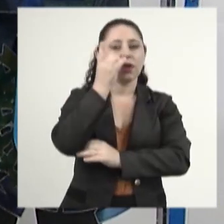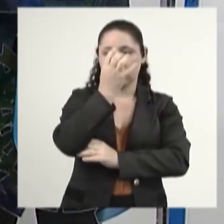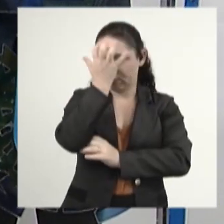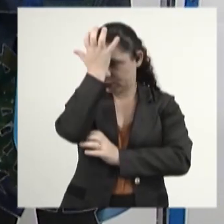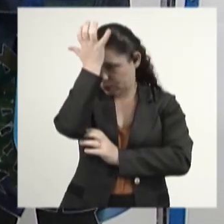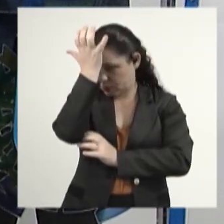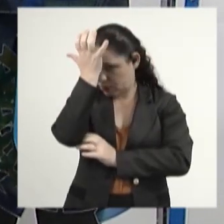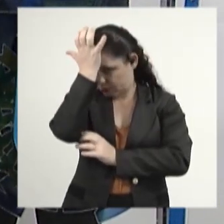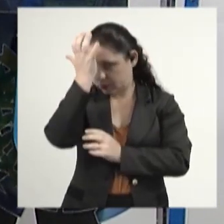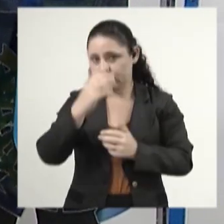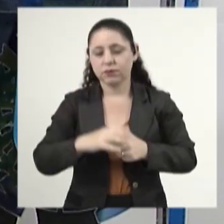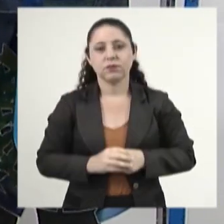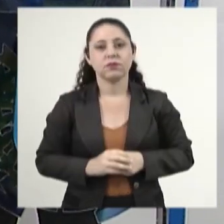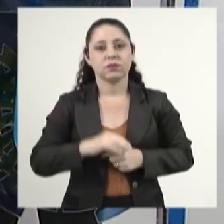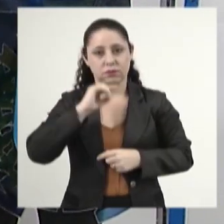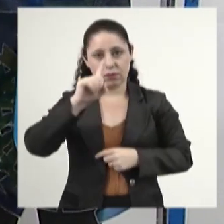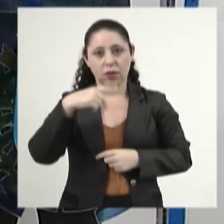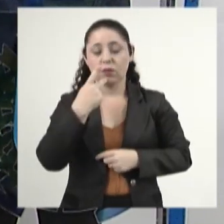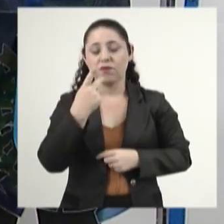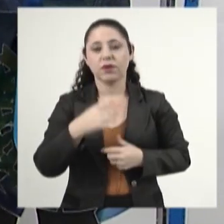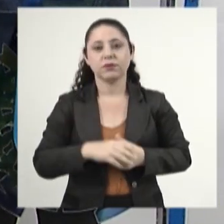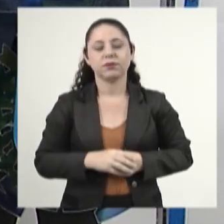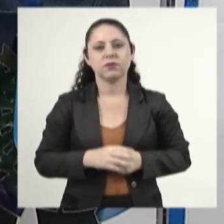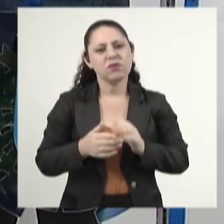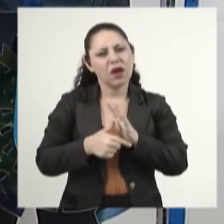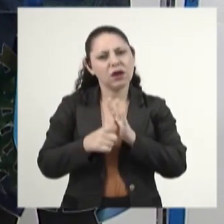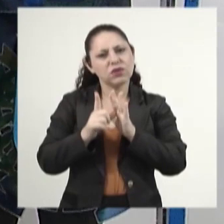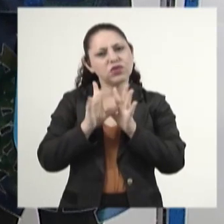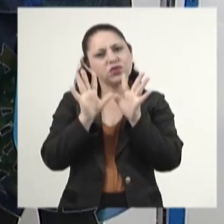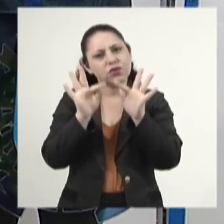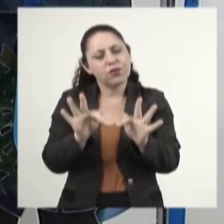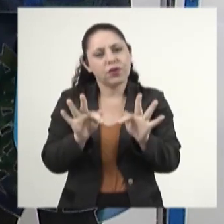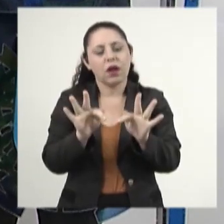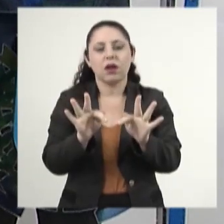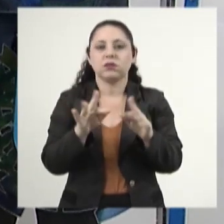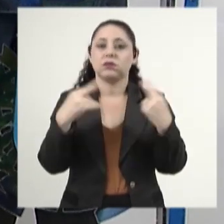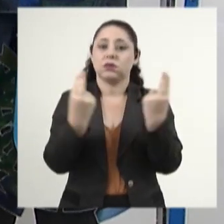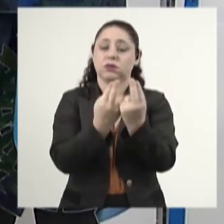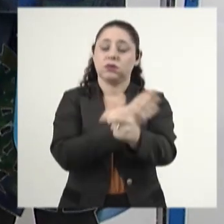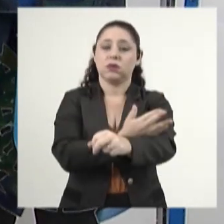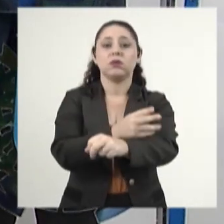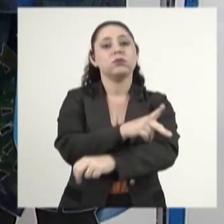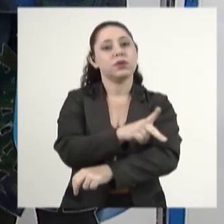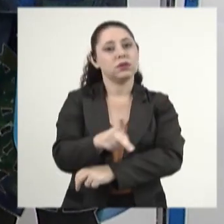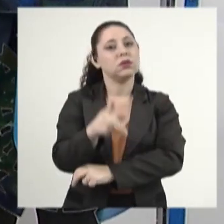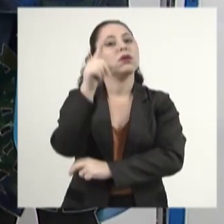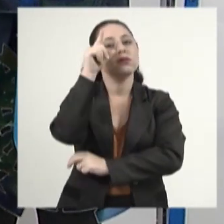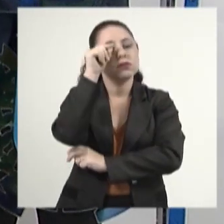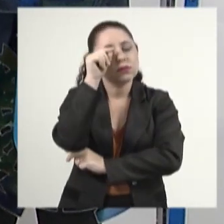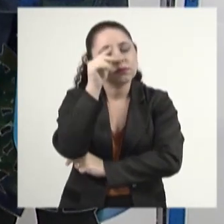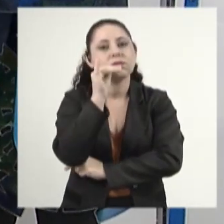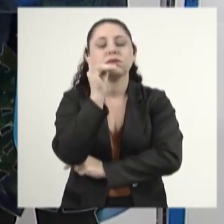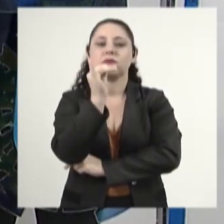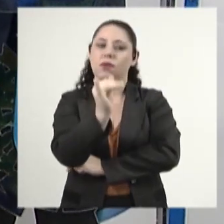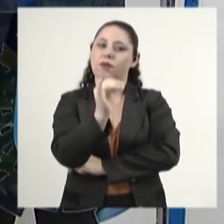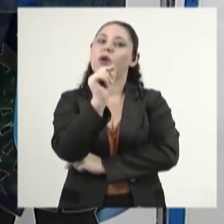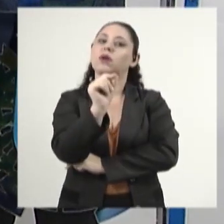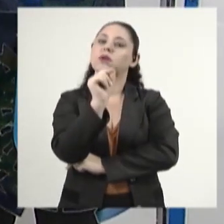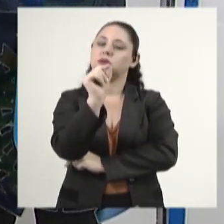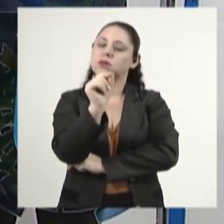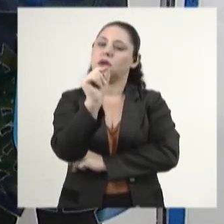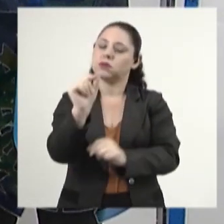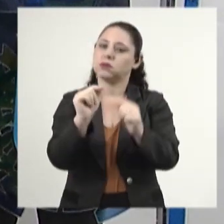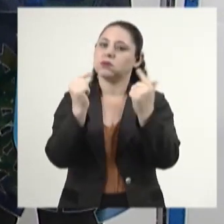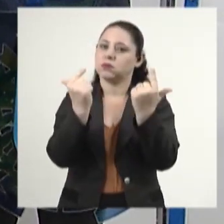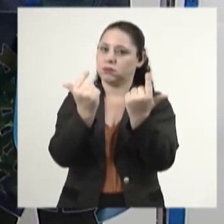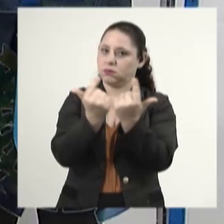Tavares, logo depois dessa fala, aliás, um pouquinho antes de encerrar a sessão, o presidente Gerson Claro falou que a